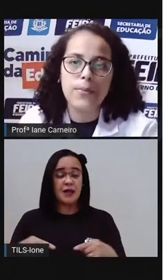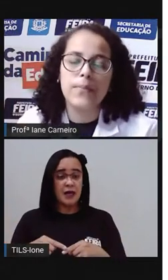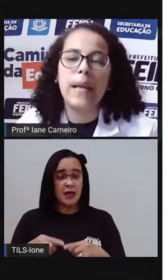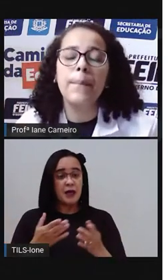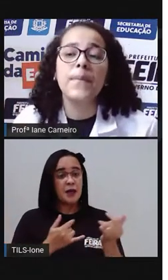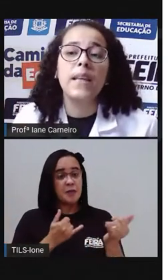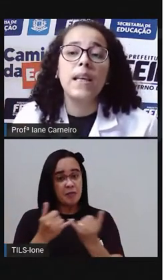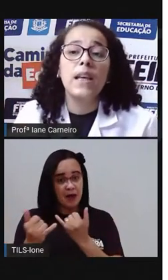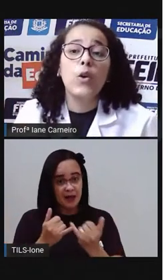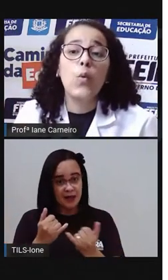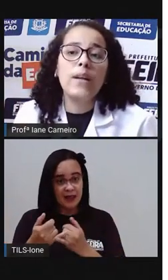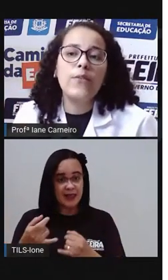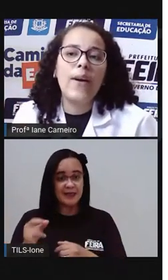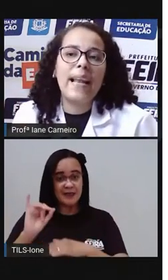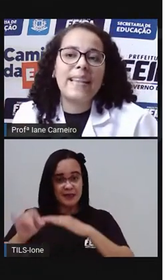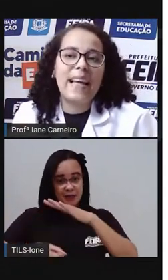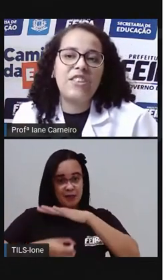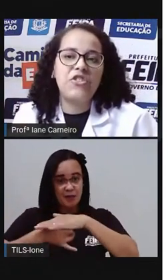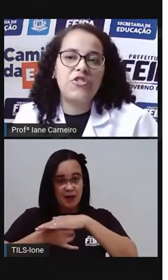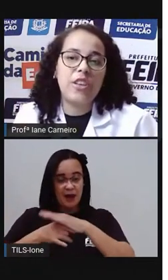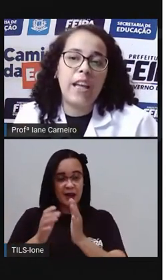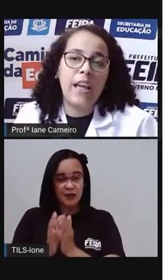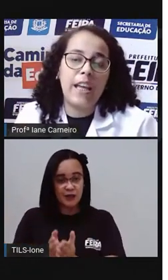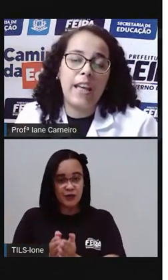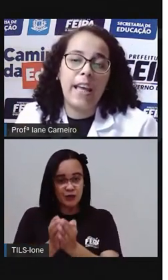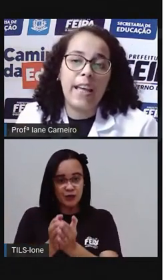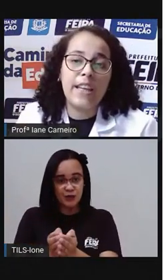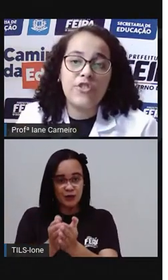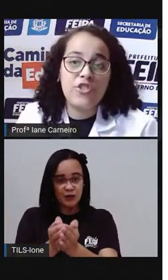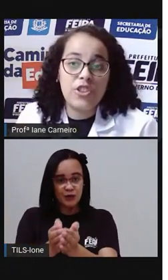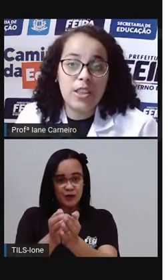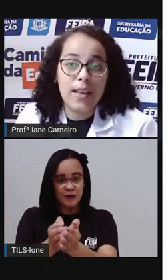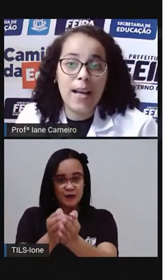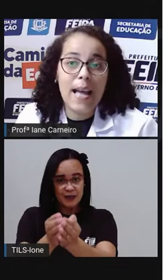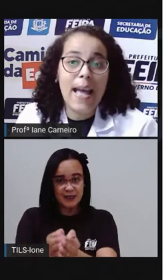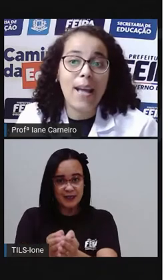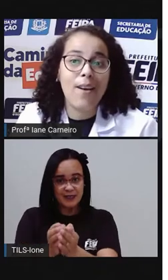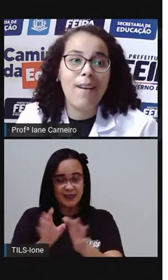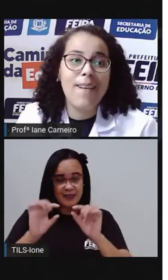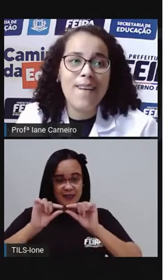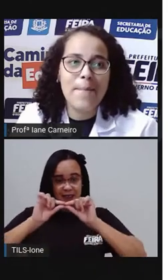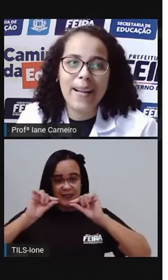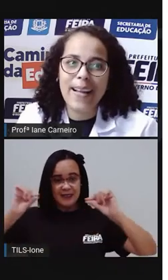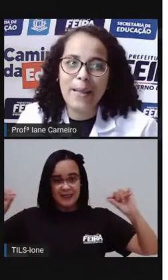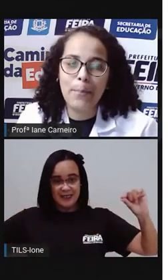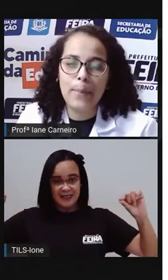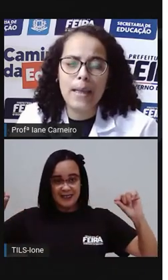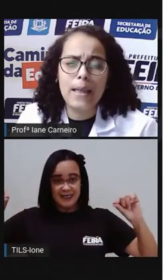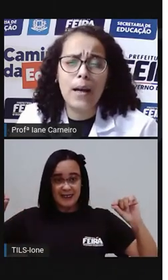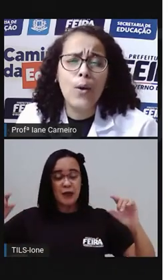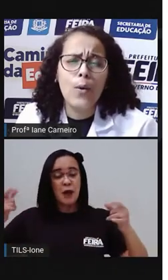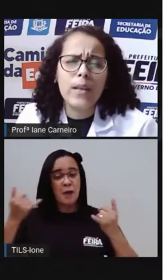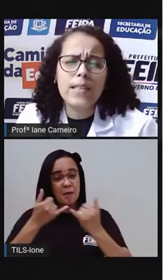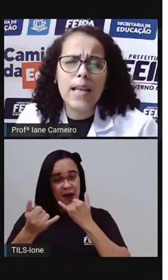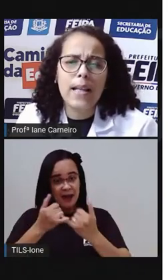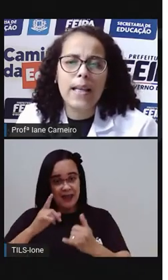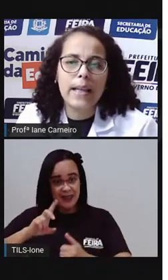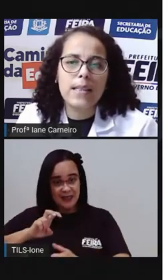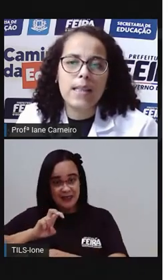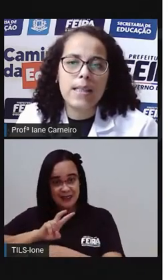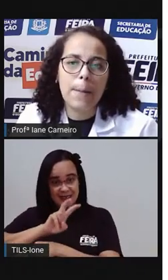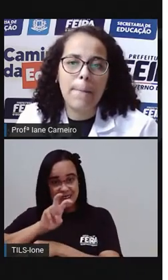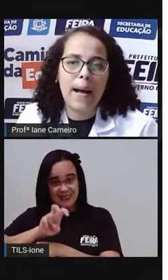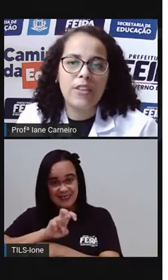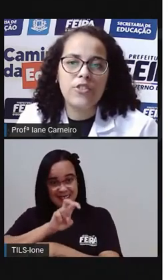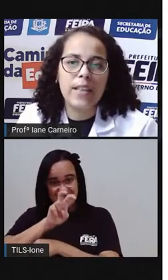barco. Quando ela está em tira, é cobra caipira. O será que